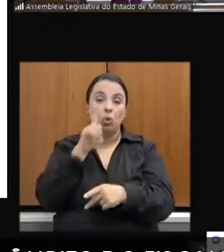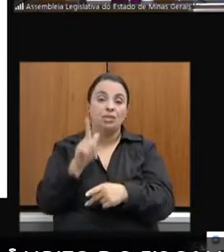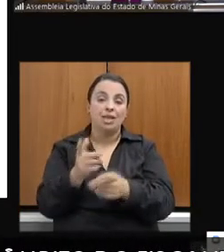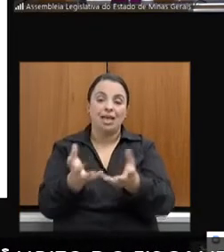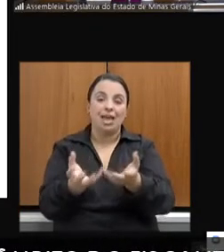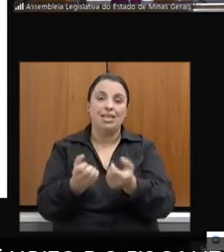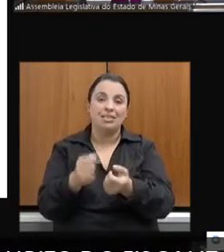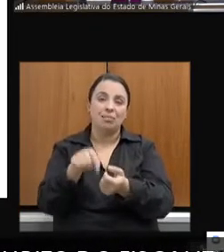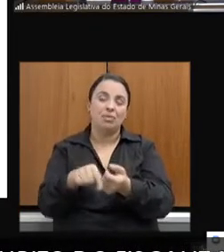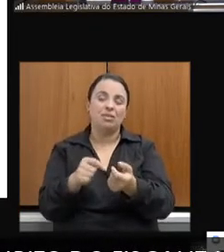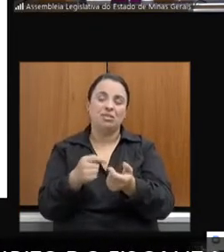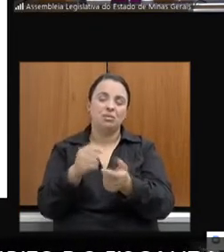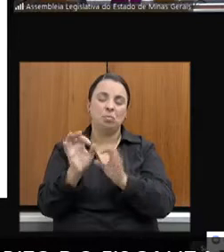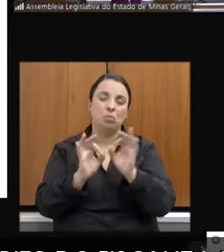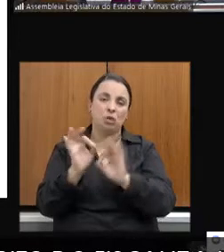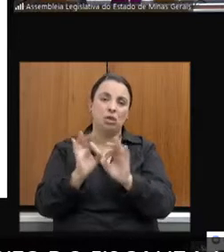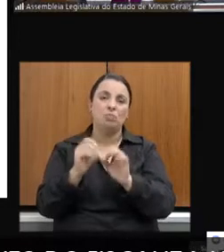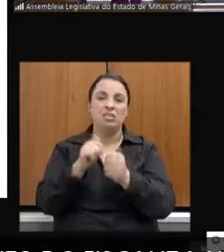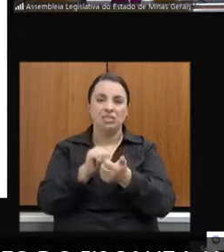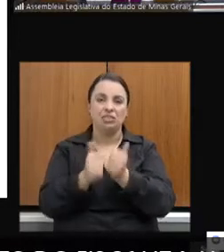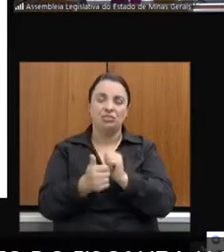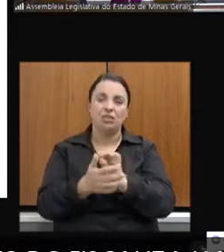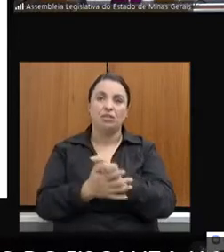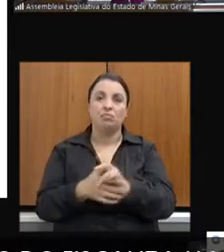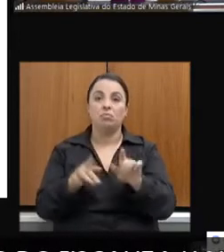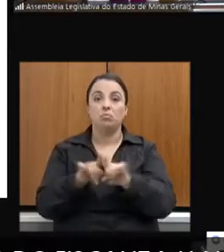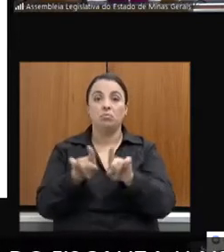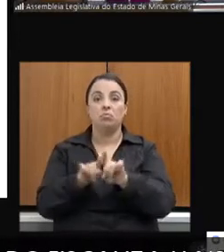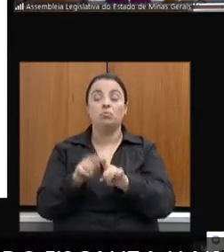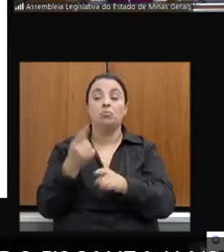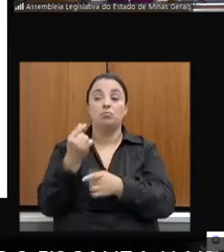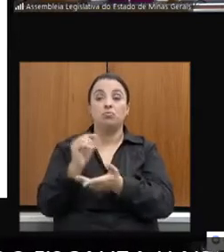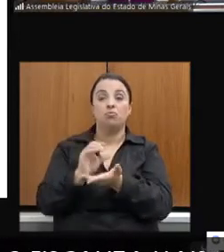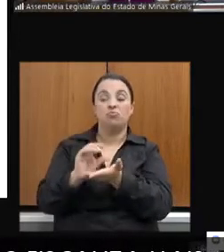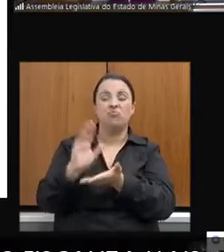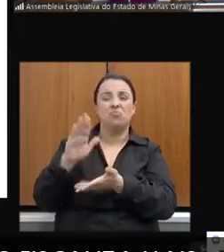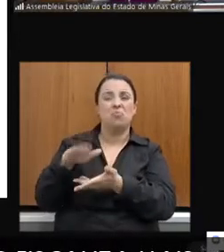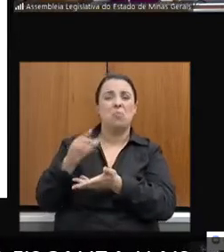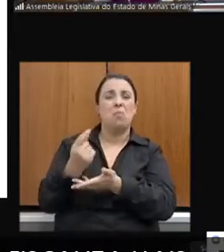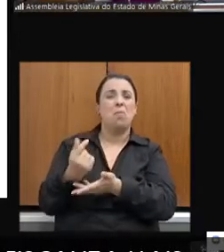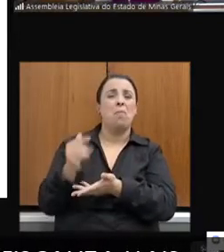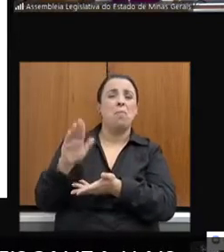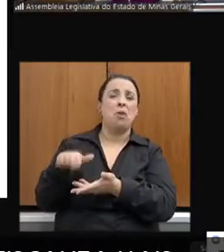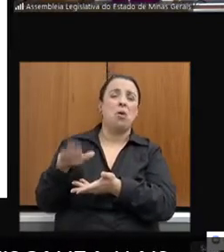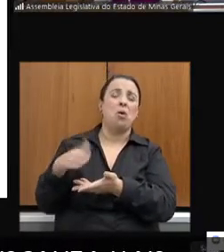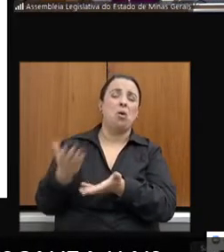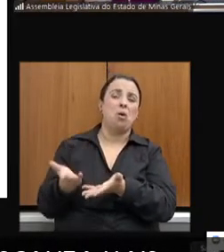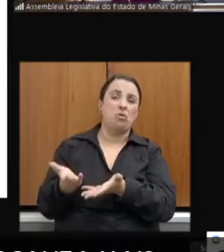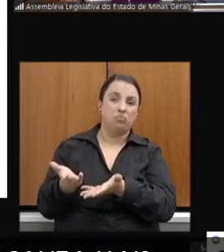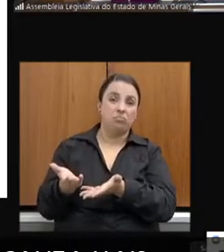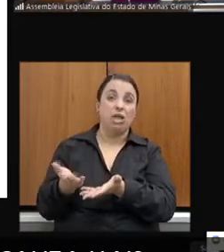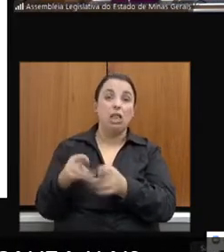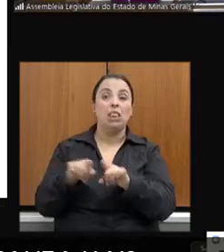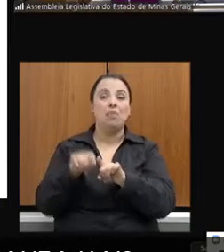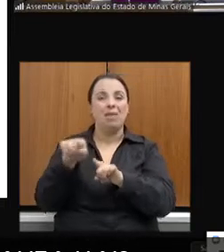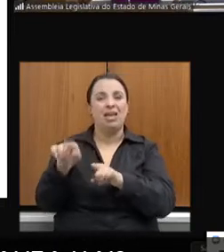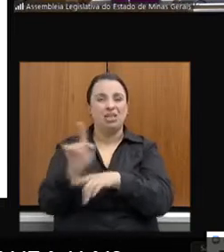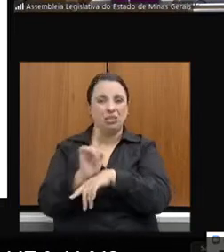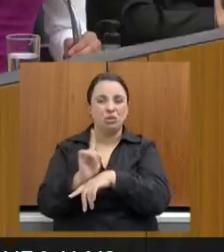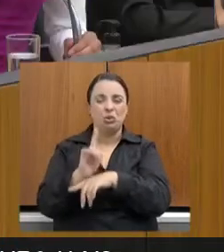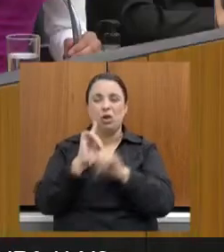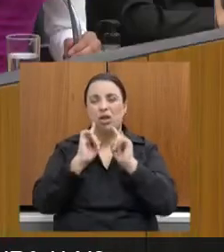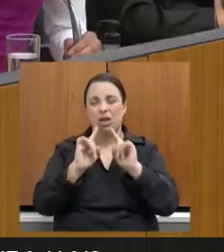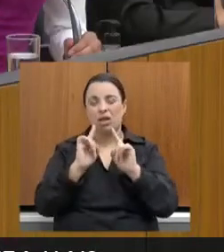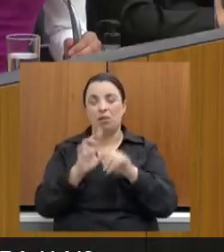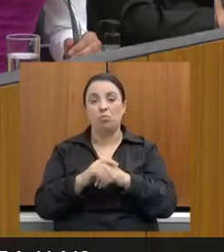problema identificado, que eles relataram, foi o baixo repasso do recurso. E, de fato, a gente foi até surpreendente, porque, no